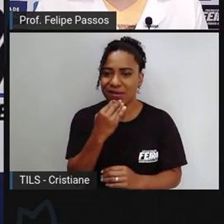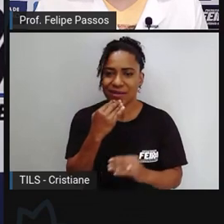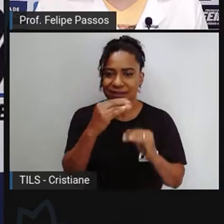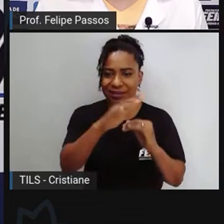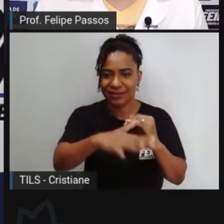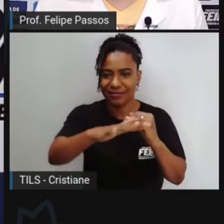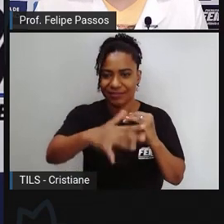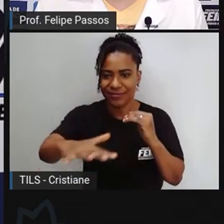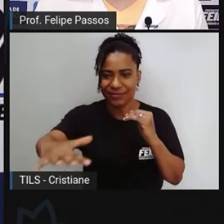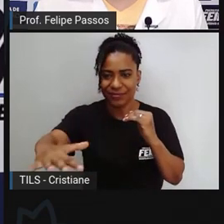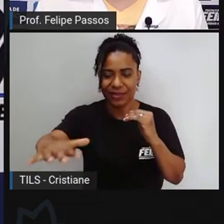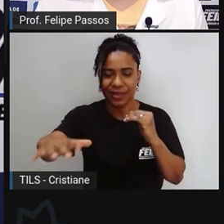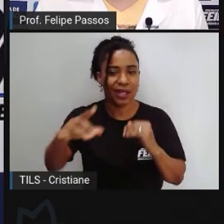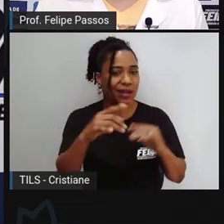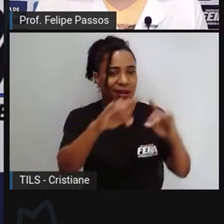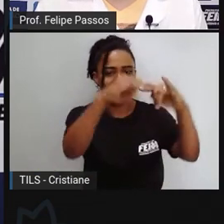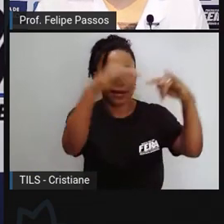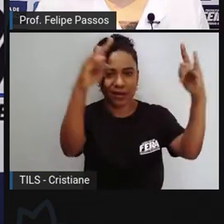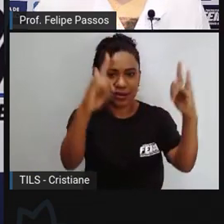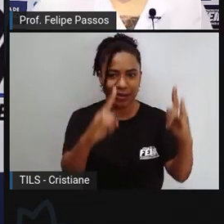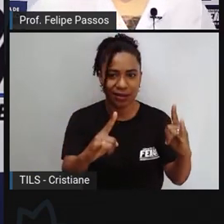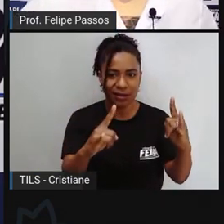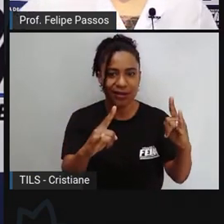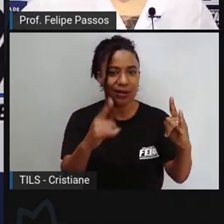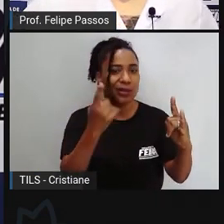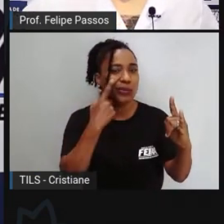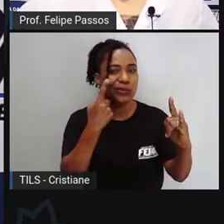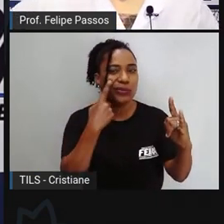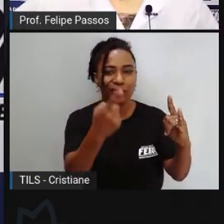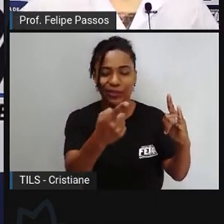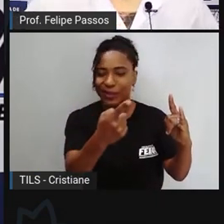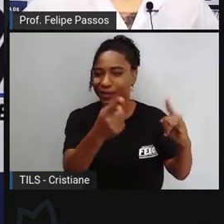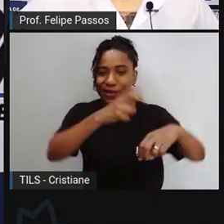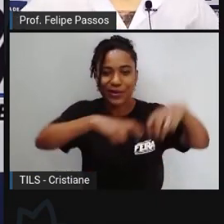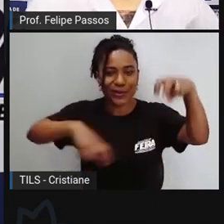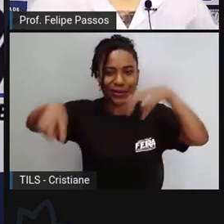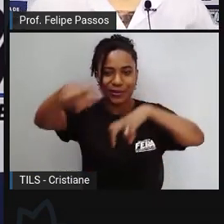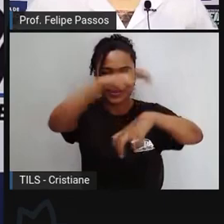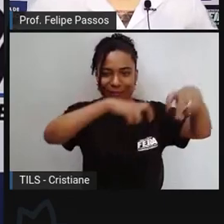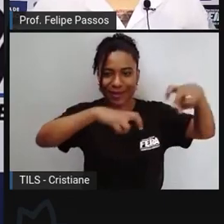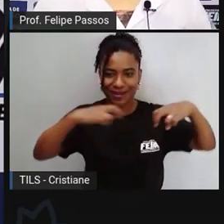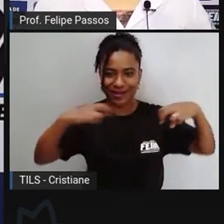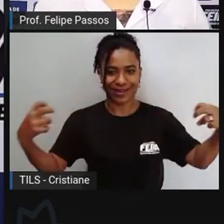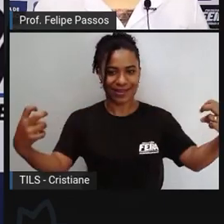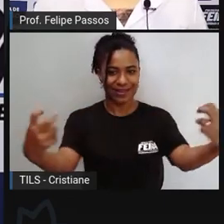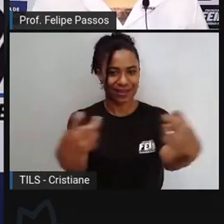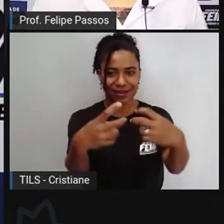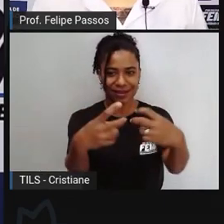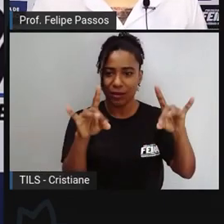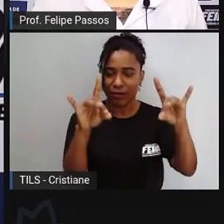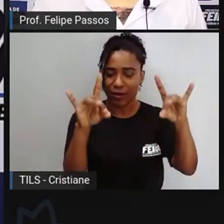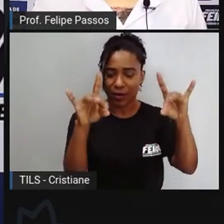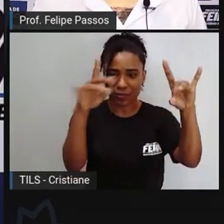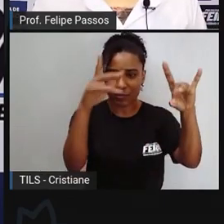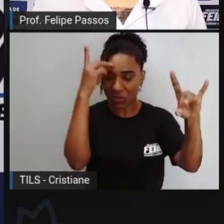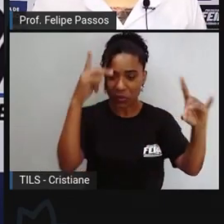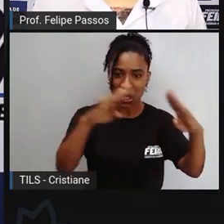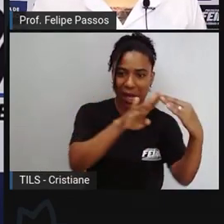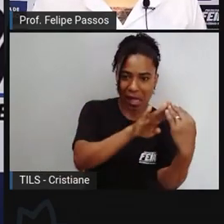montada na Central Park dito isso as pessoas